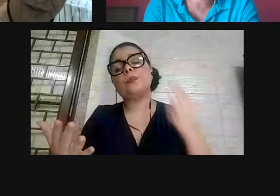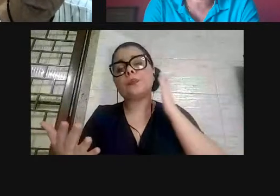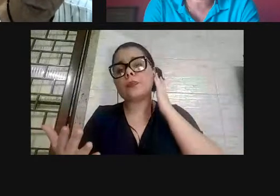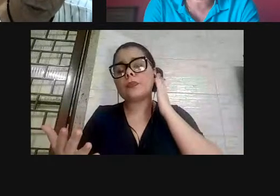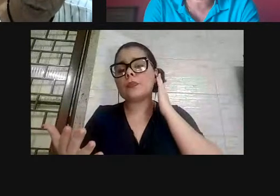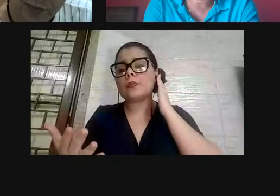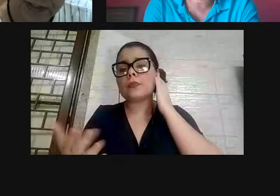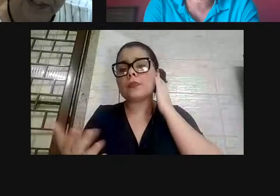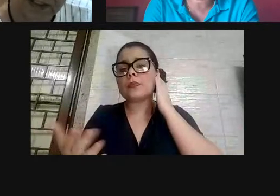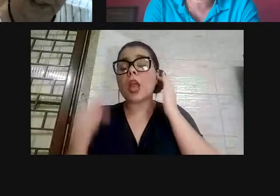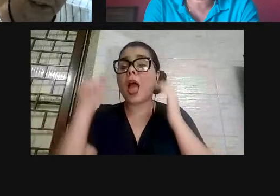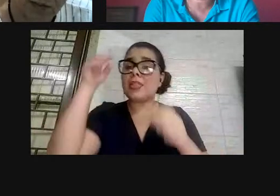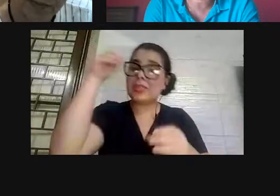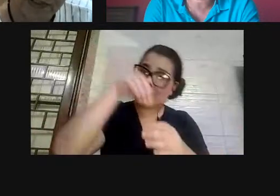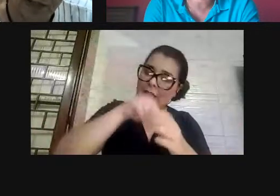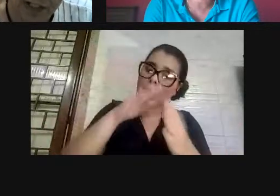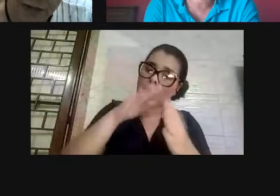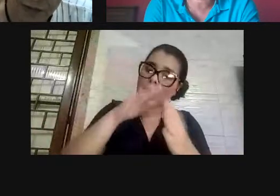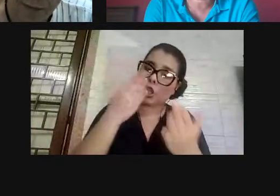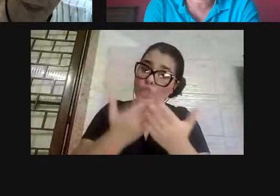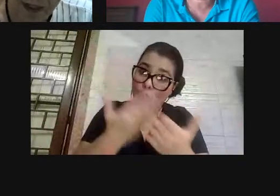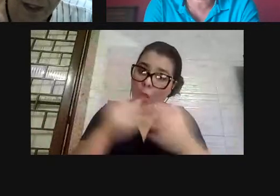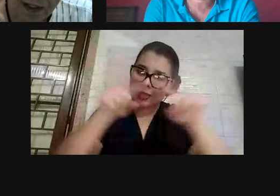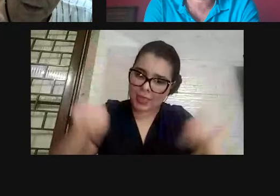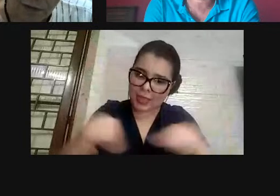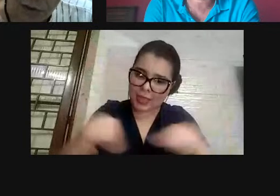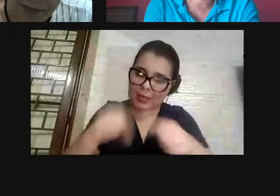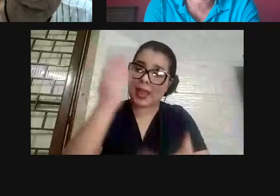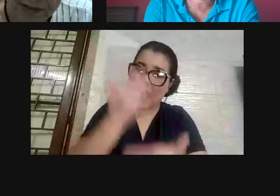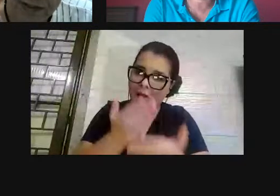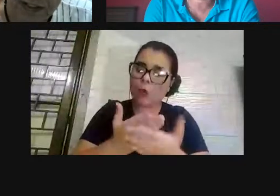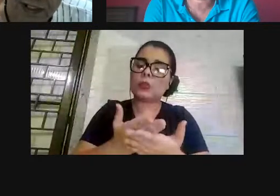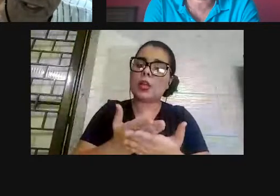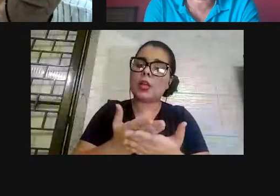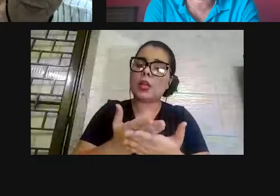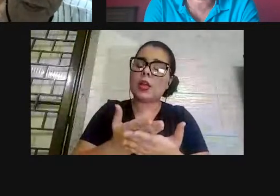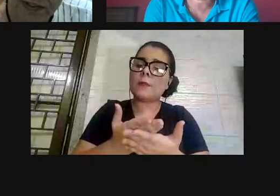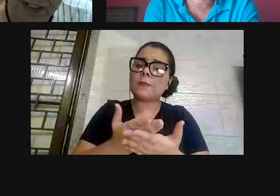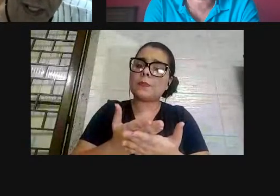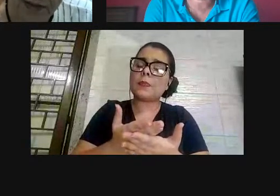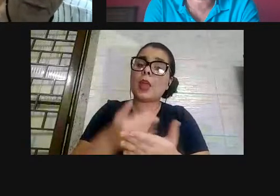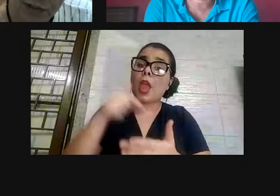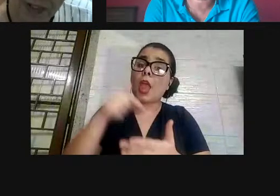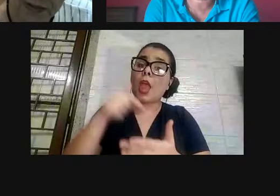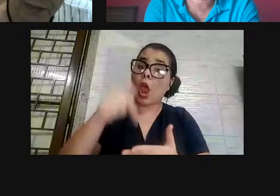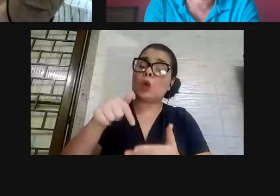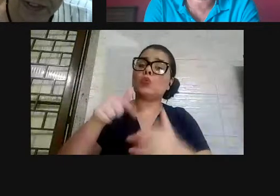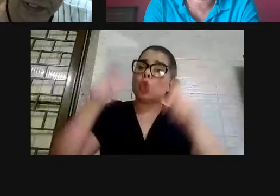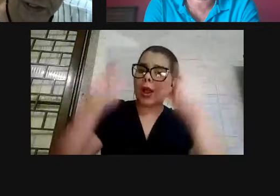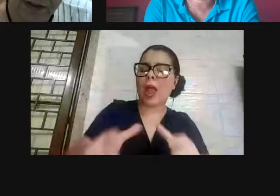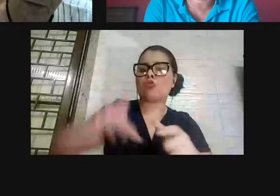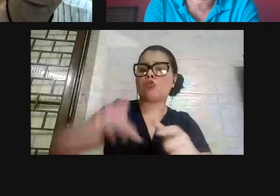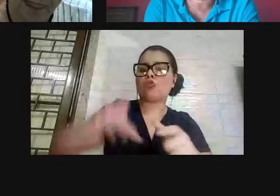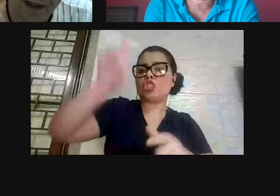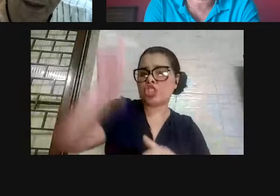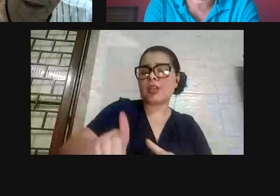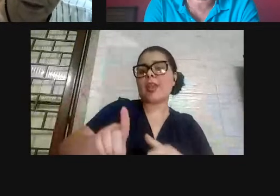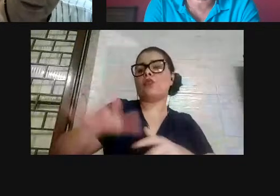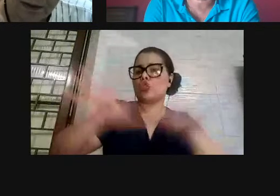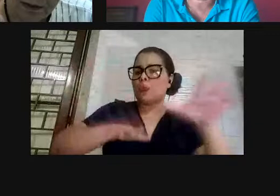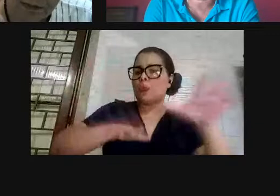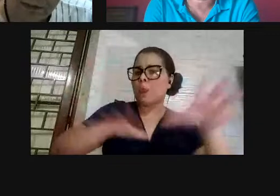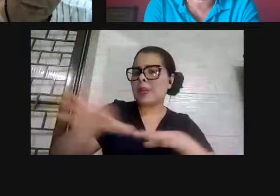o espaço da escola, o espaço da saúde é um espaço crítico, um espaço de cidadania, um espaço de direito, um espaço de mobilização,